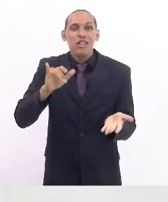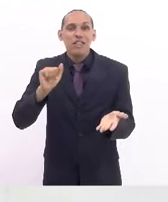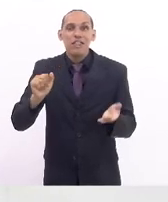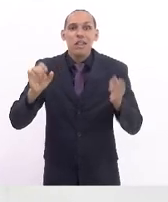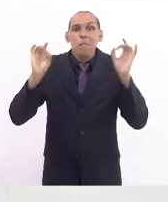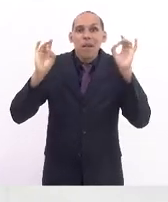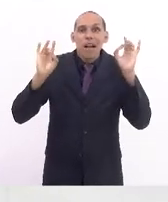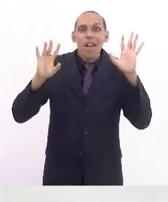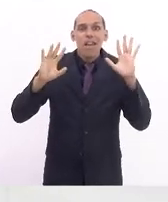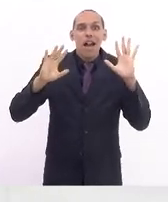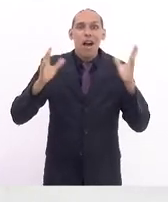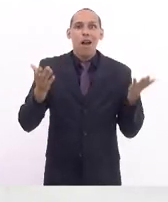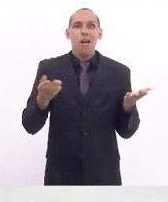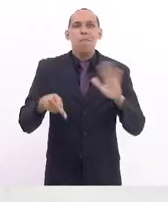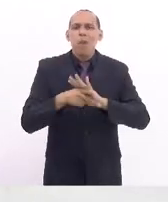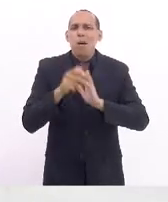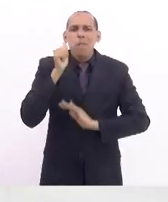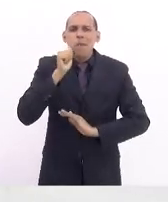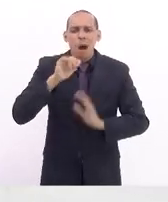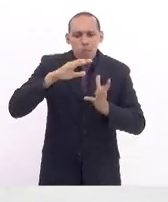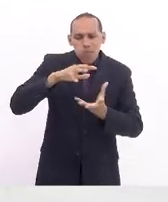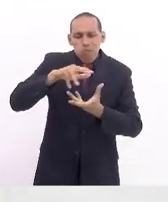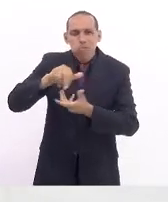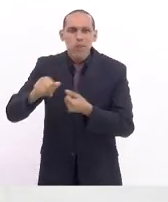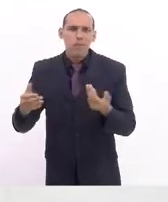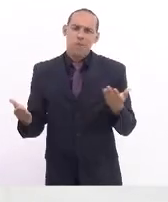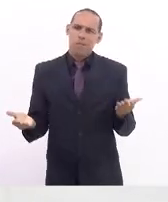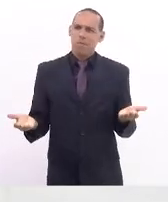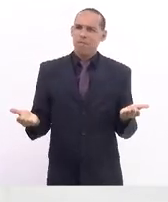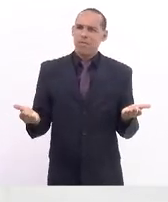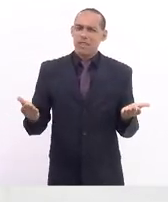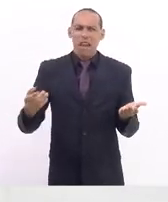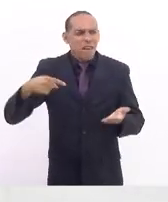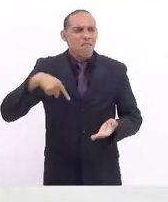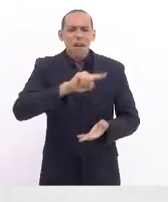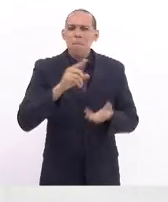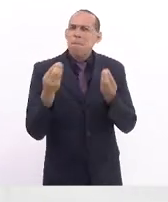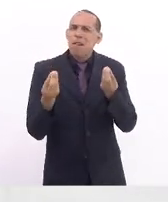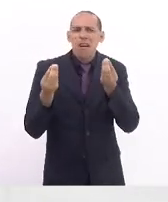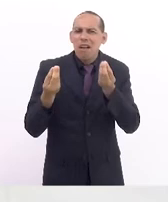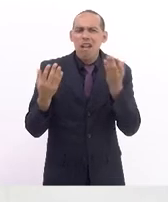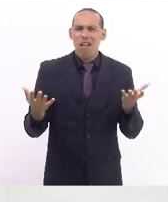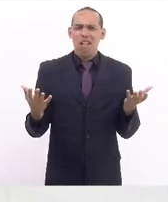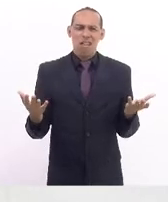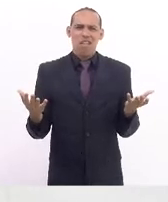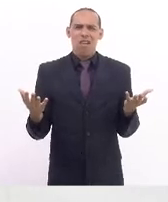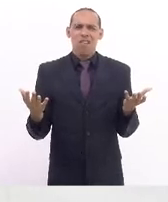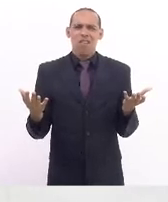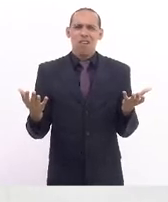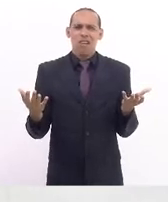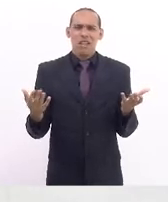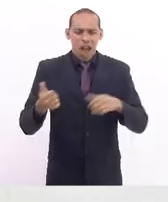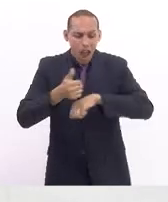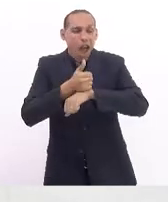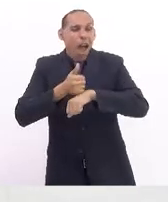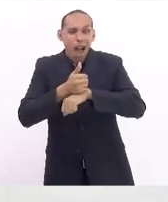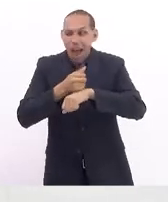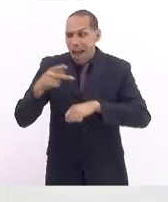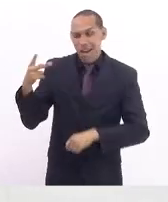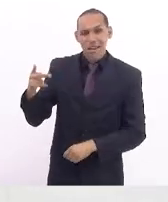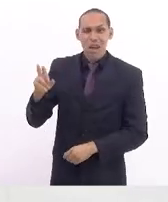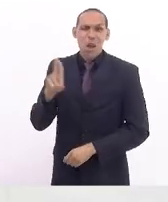Quer dizer, foi para lá para querer se valer do cargo que tem, do